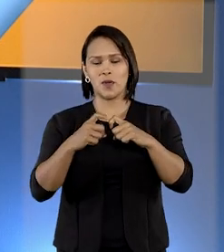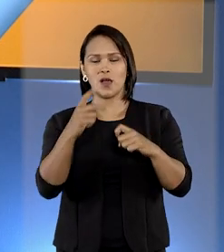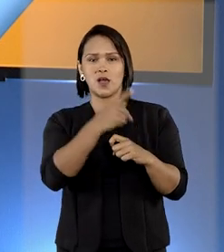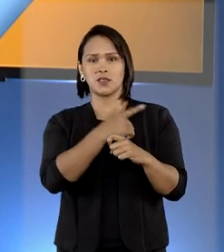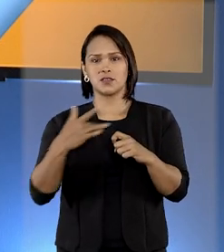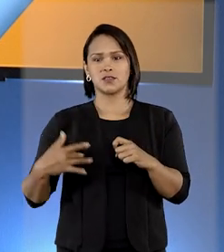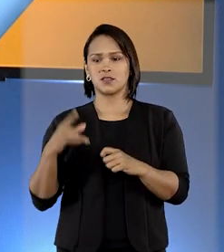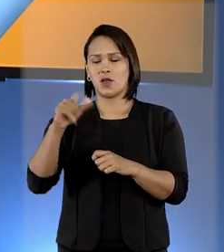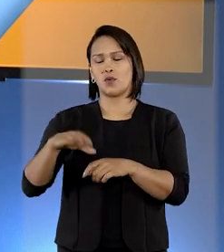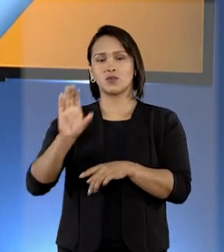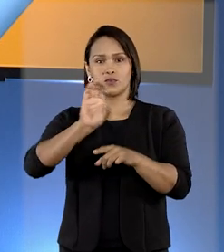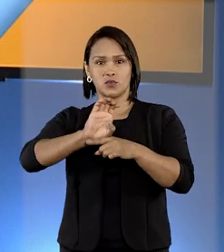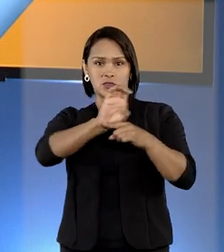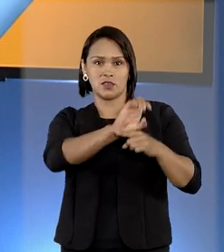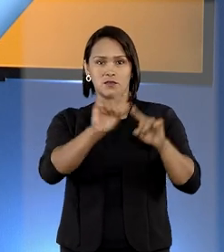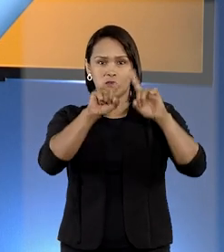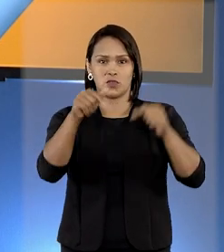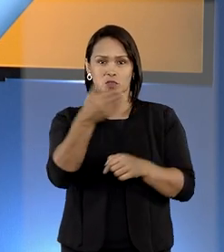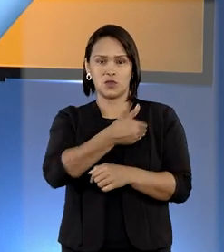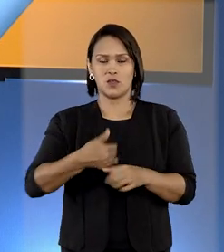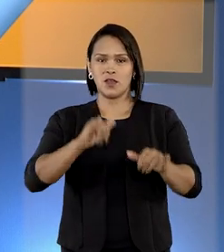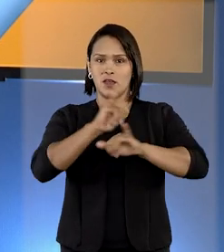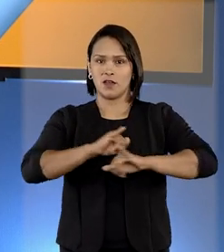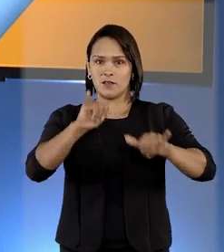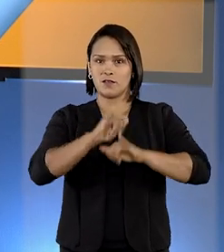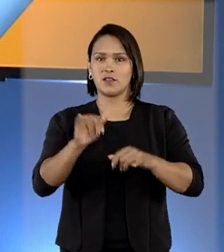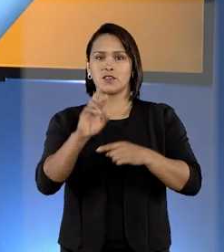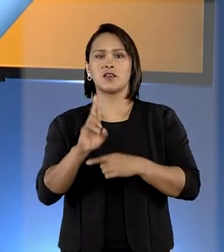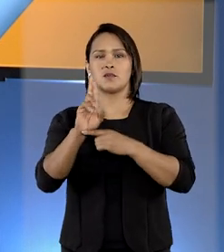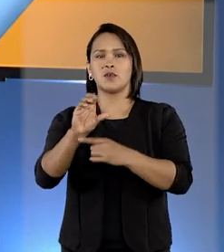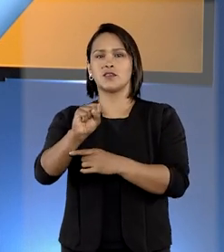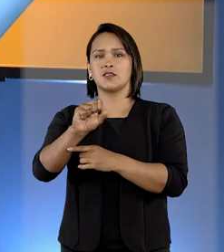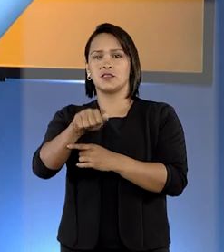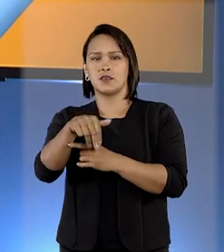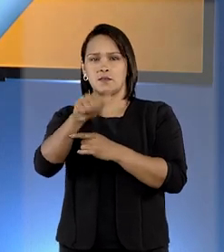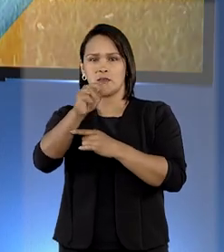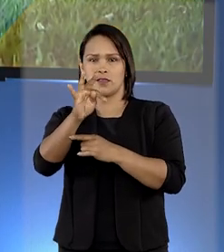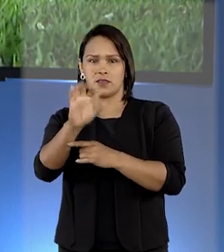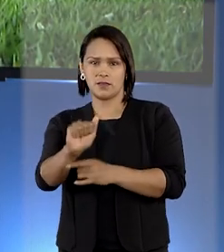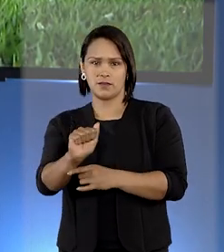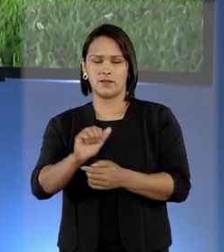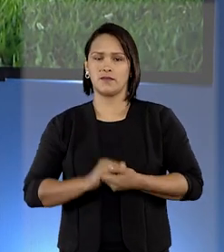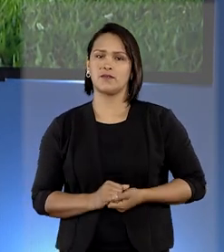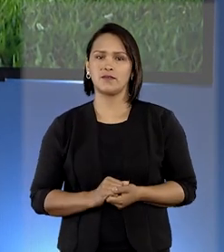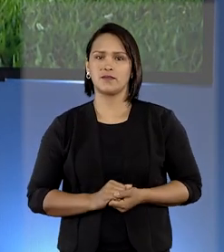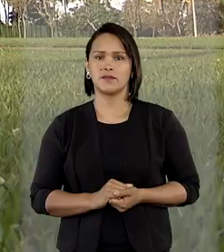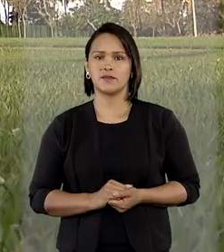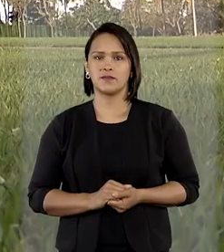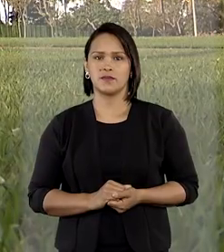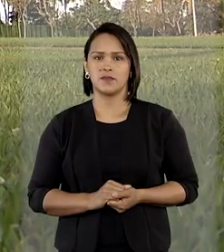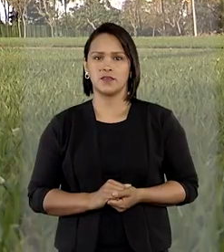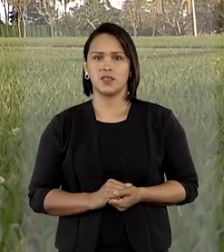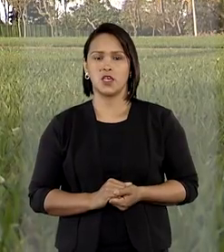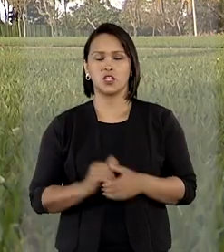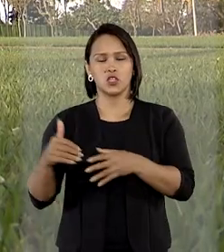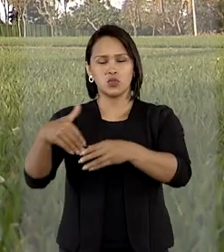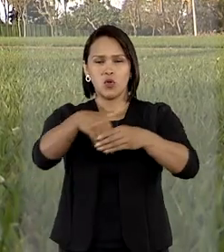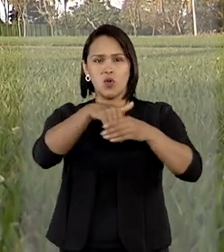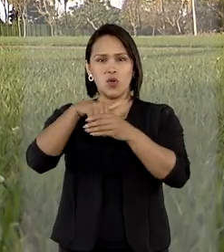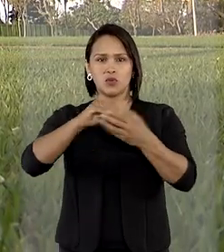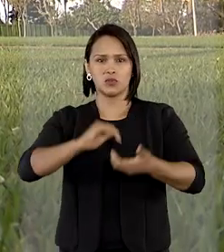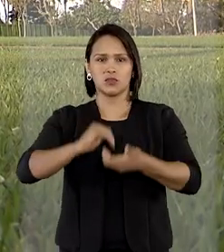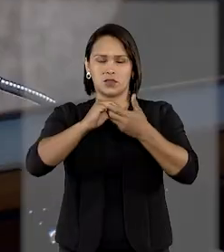servidores estaduais. As informações com a repórter Samanta Pessanha. Por unanimidade, a Corte Especial do Superior